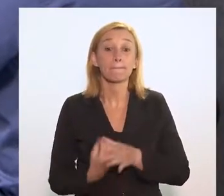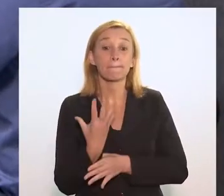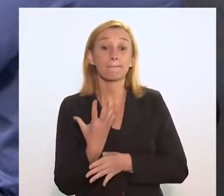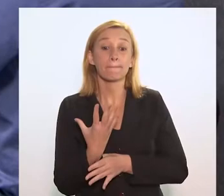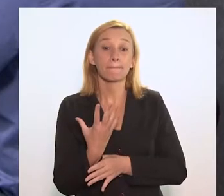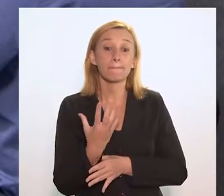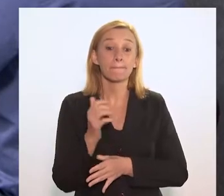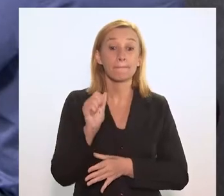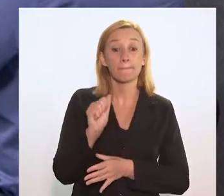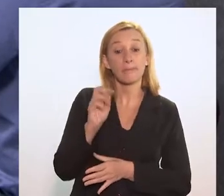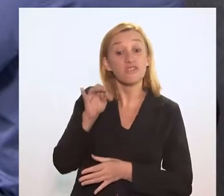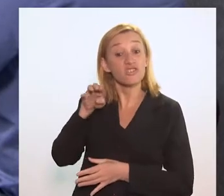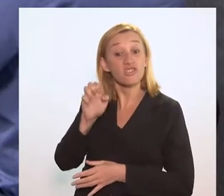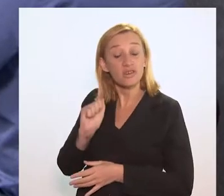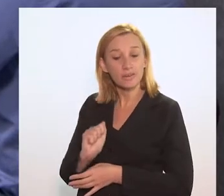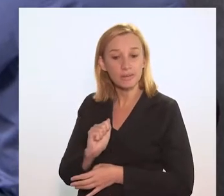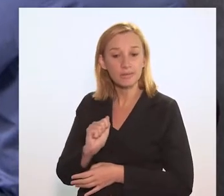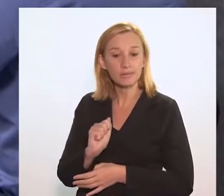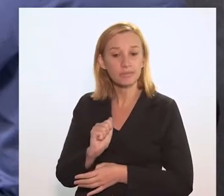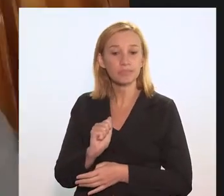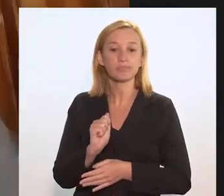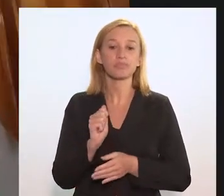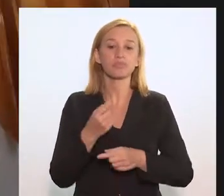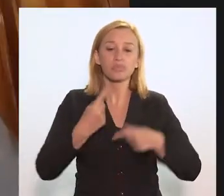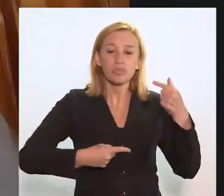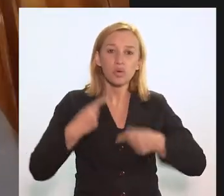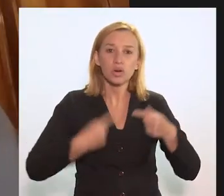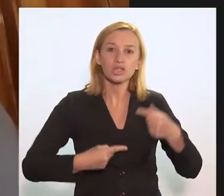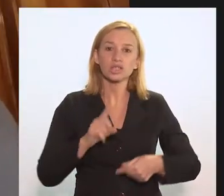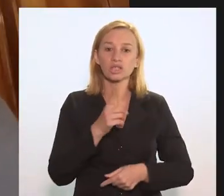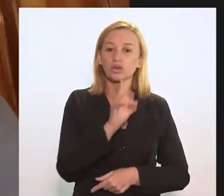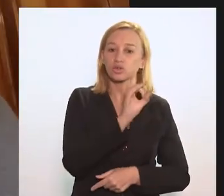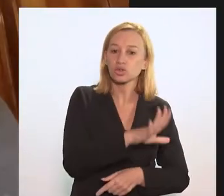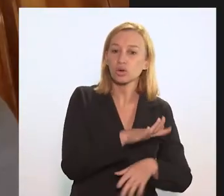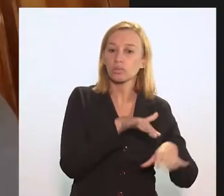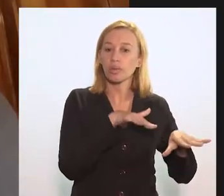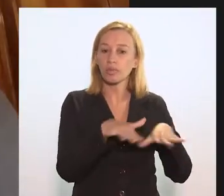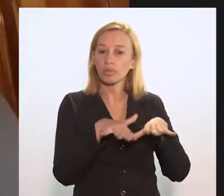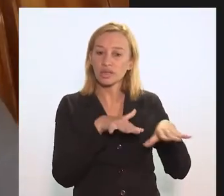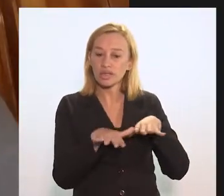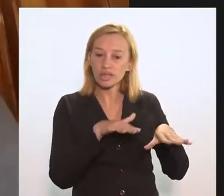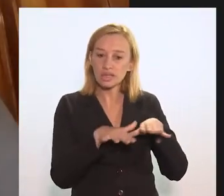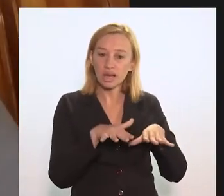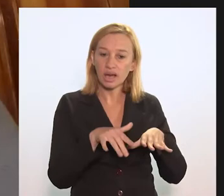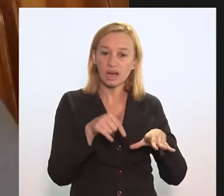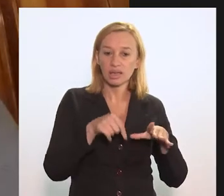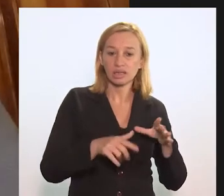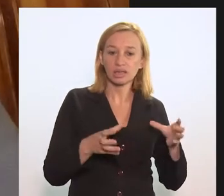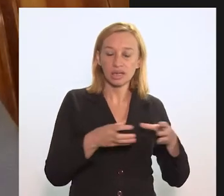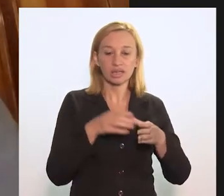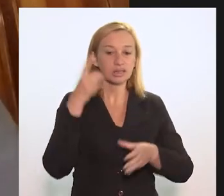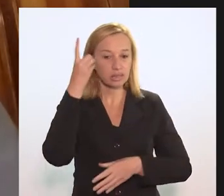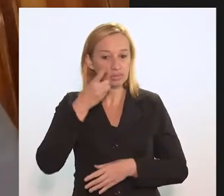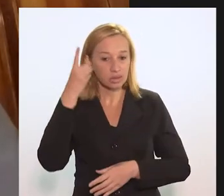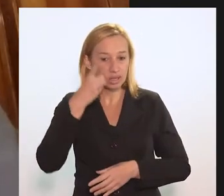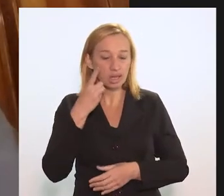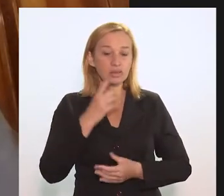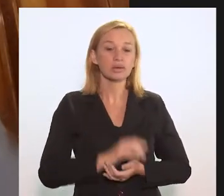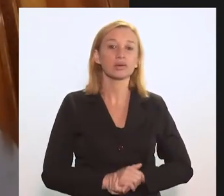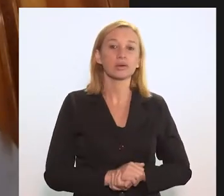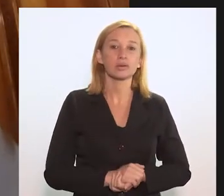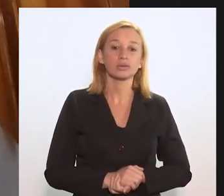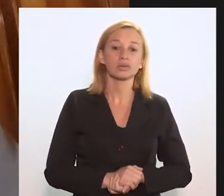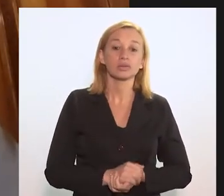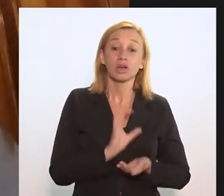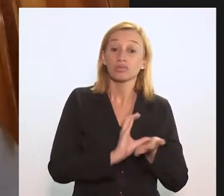de uma agenda política, de incidência política, não só para mobilizar o parlamento também e o conjunto